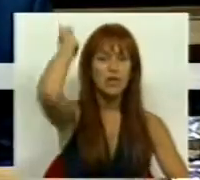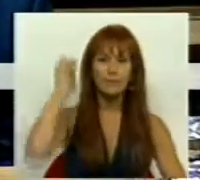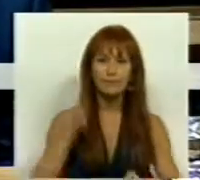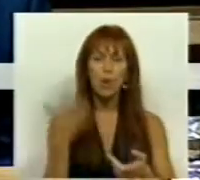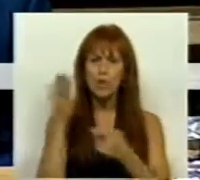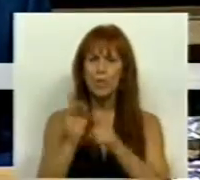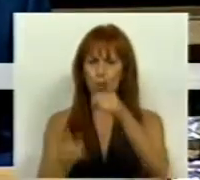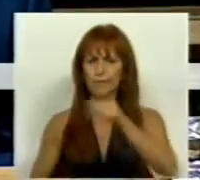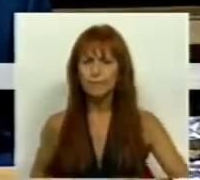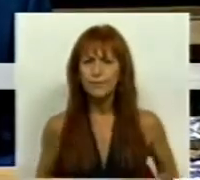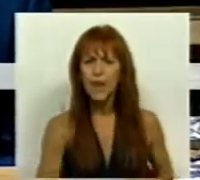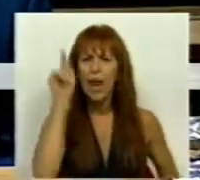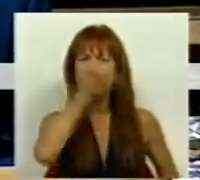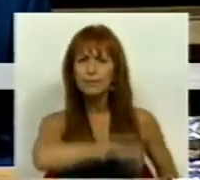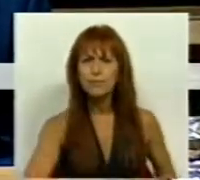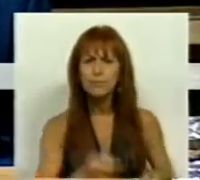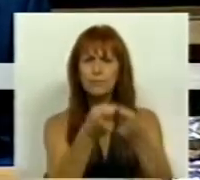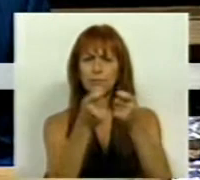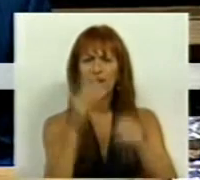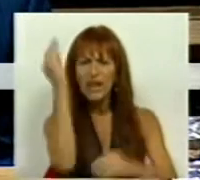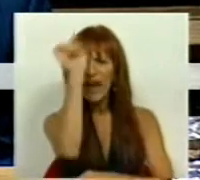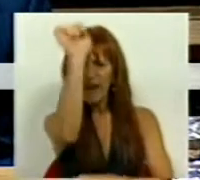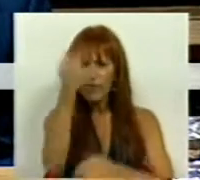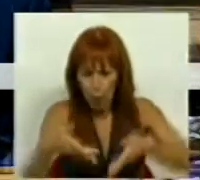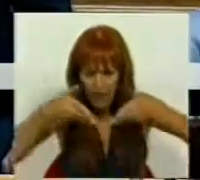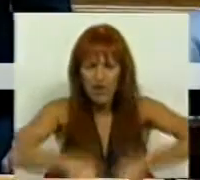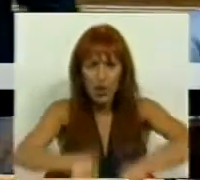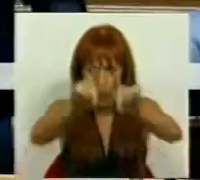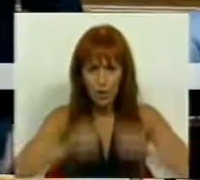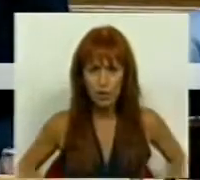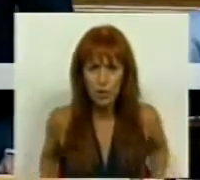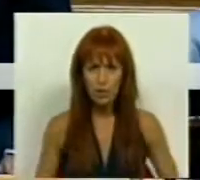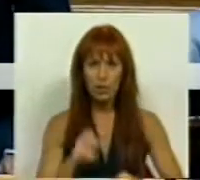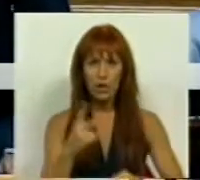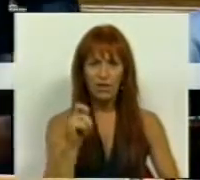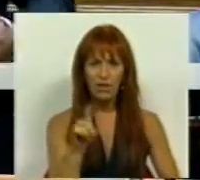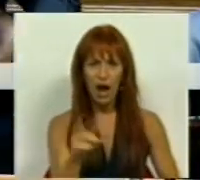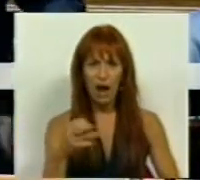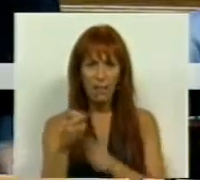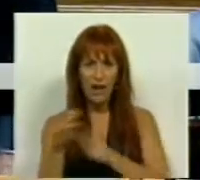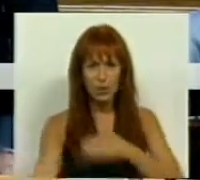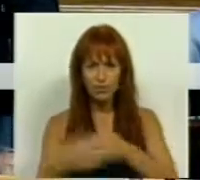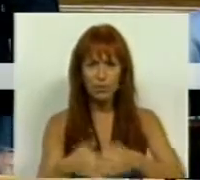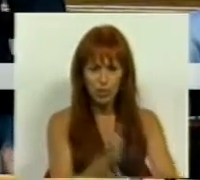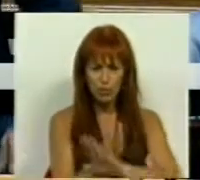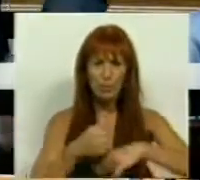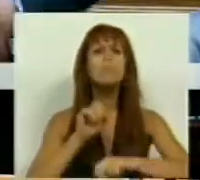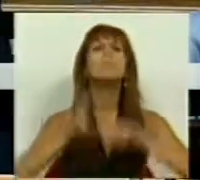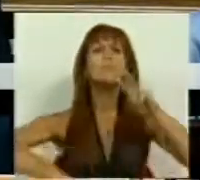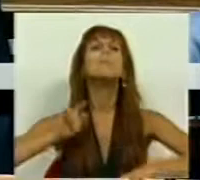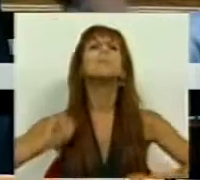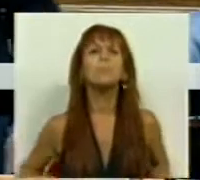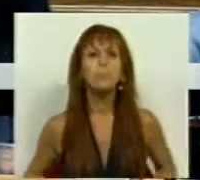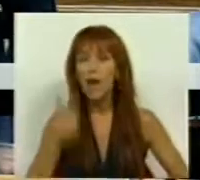Dou-lhe um exemplo, ali próximo da sua terra de origem. De Alpaços, com o encerramento da repartição,